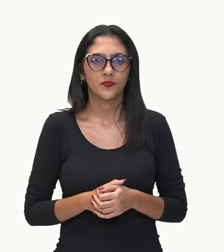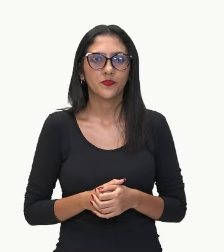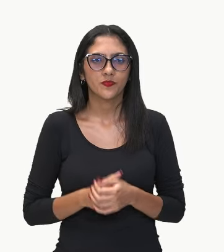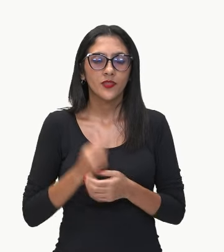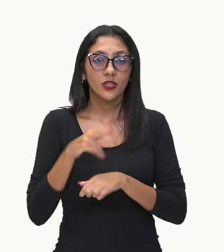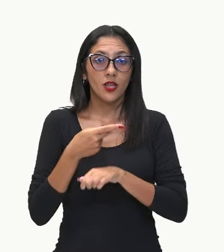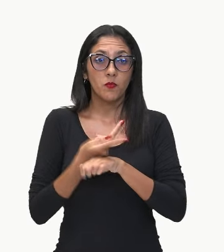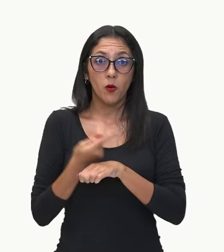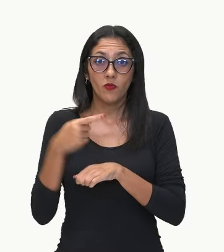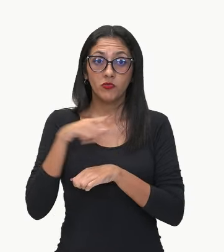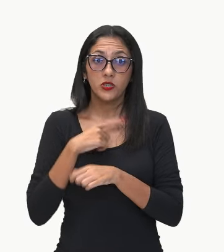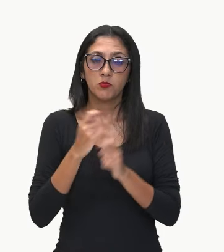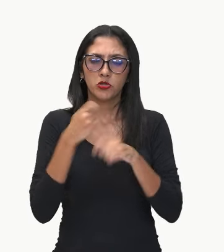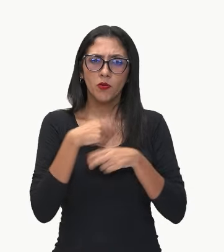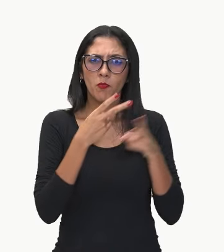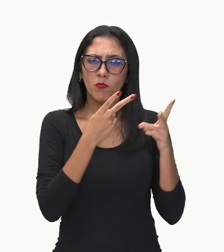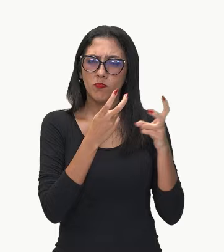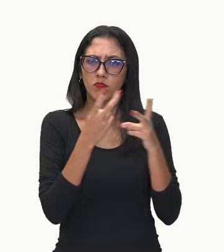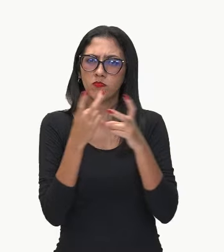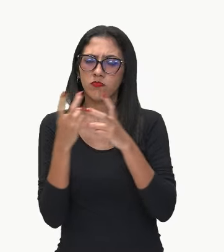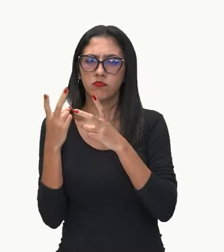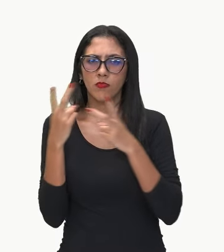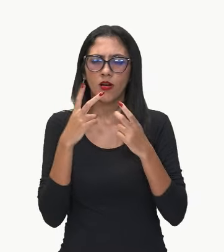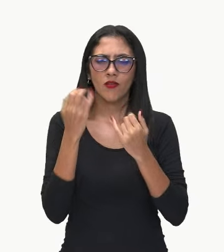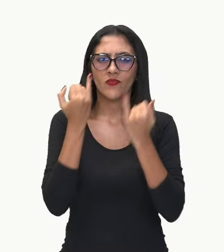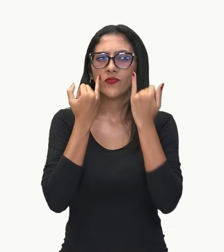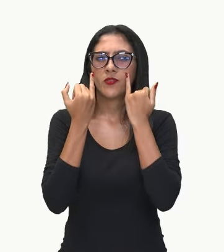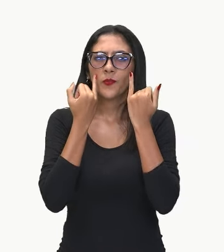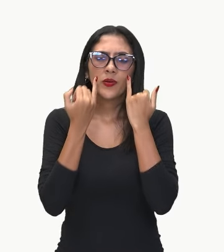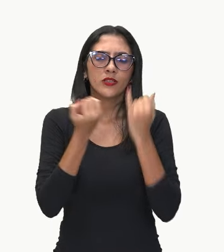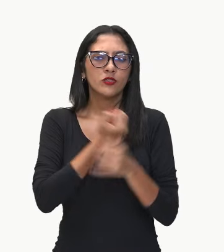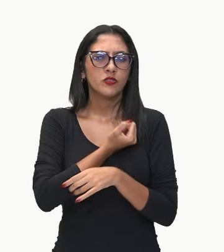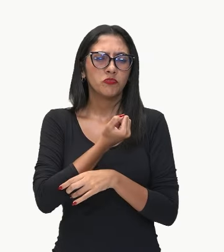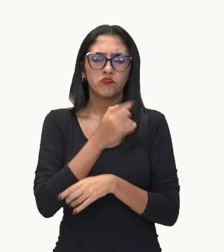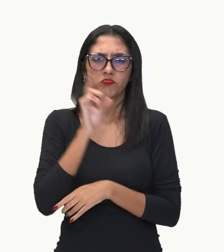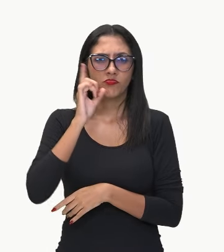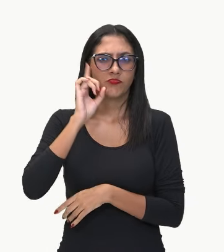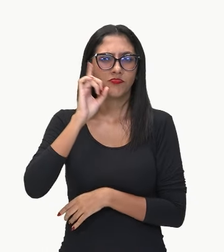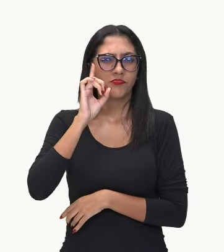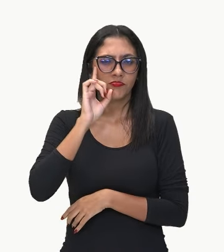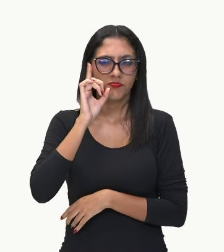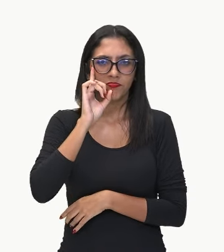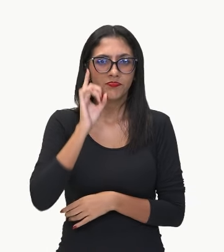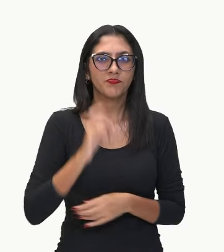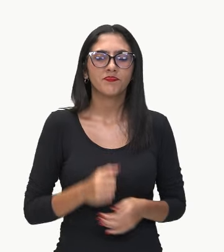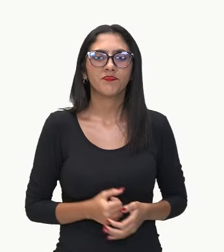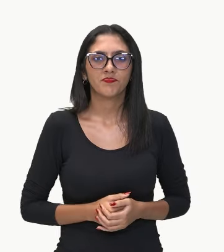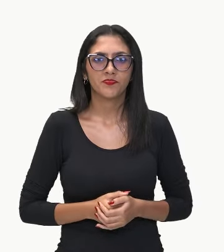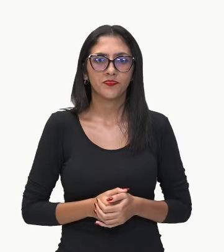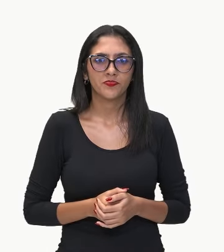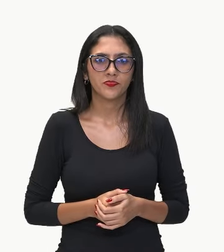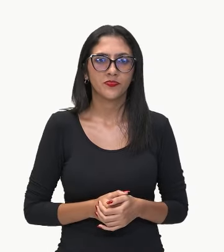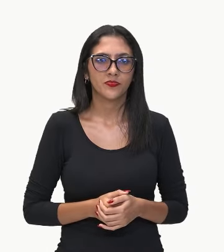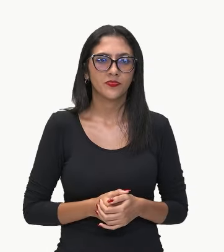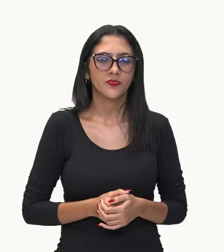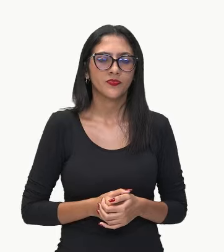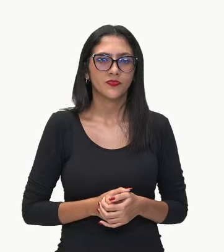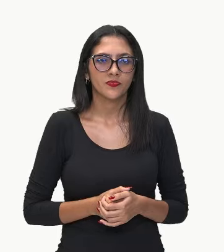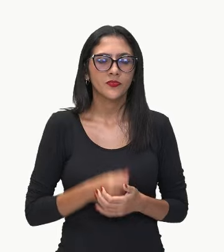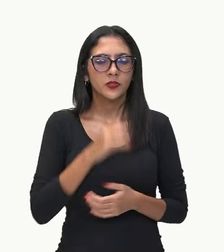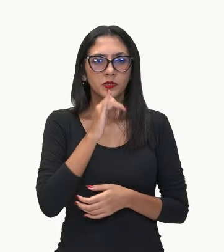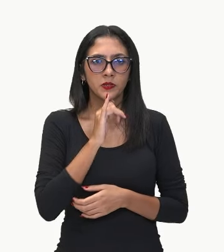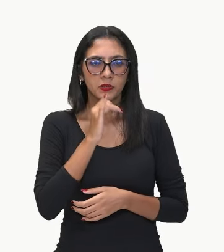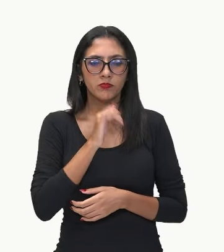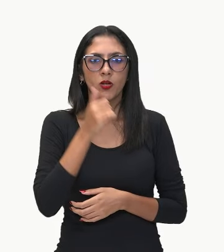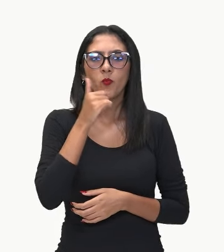você vai começar a visualizar a expressão numérica aí no seu dia a dia. Olha o que diz a questão. A Ana foi ao